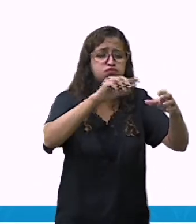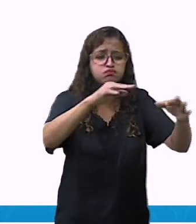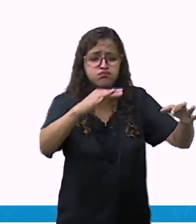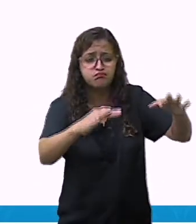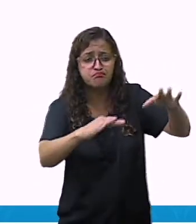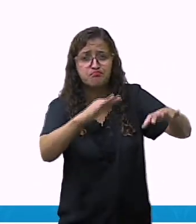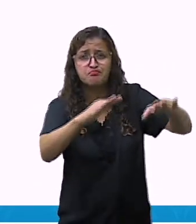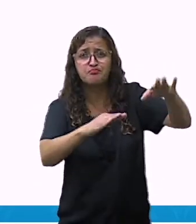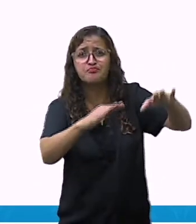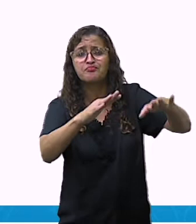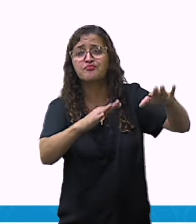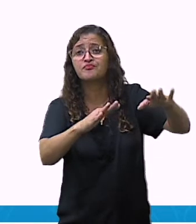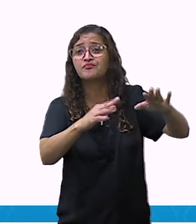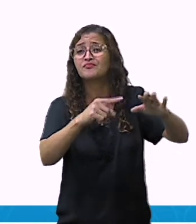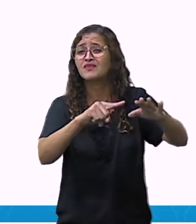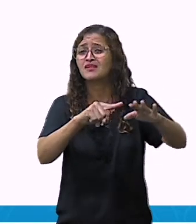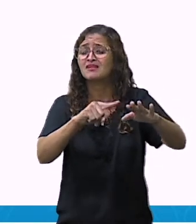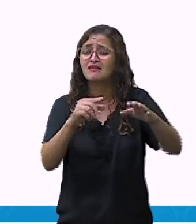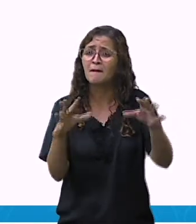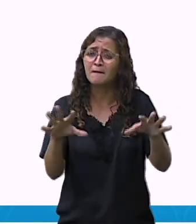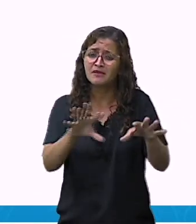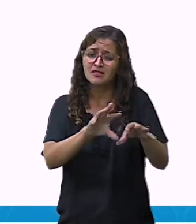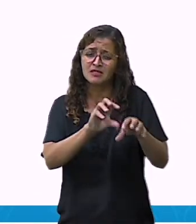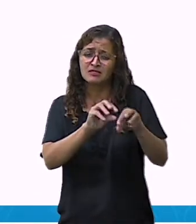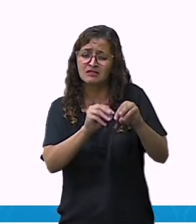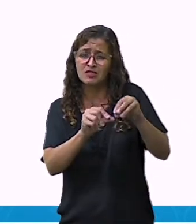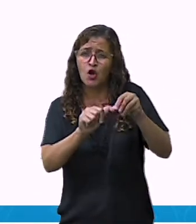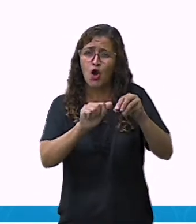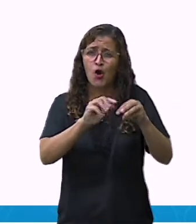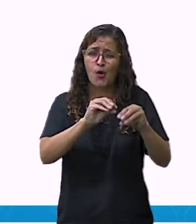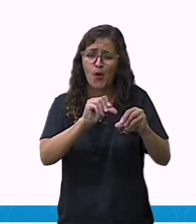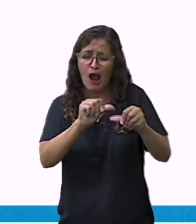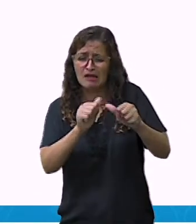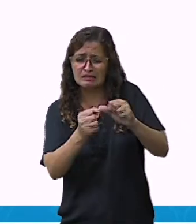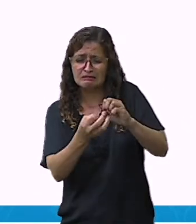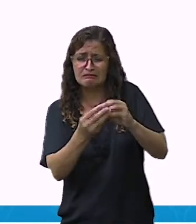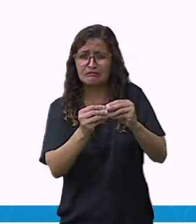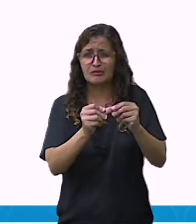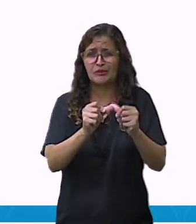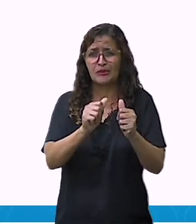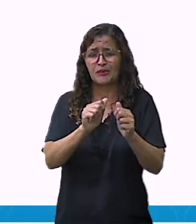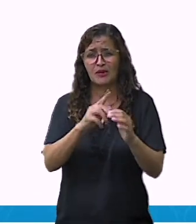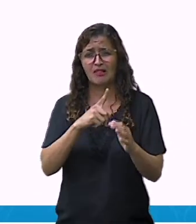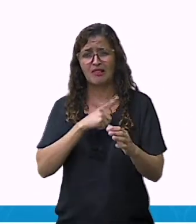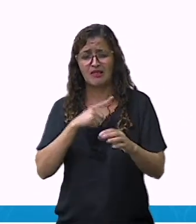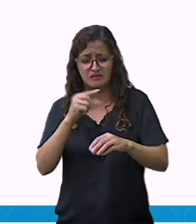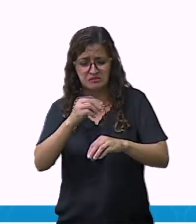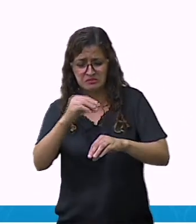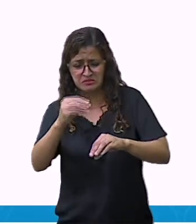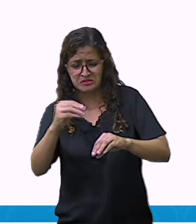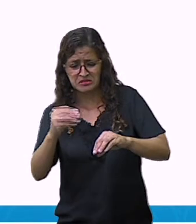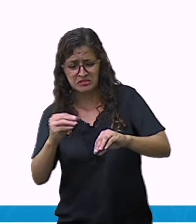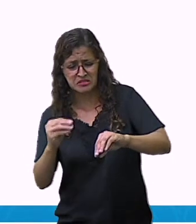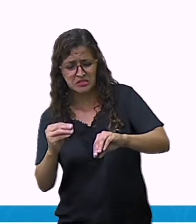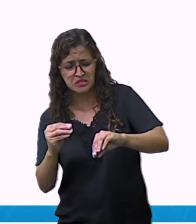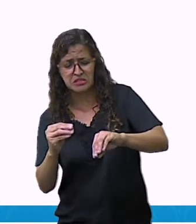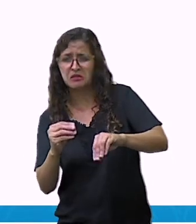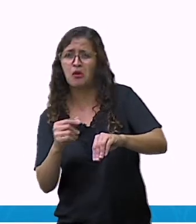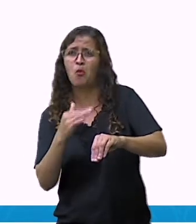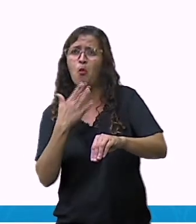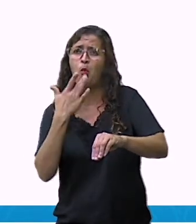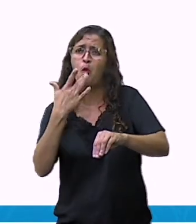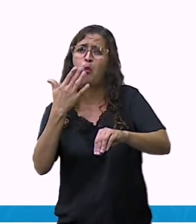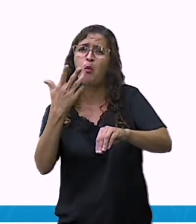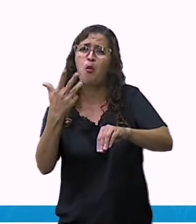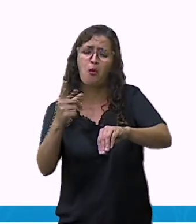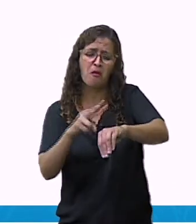úmida. E ali a gente começa a ver aquelas manchas que vão ficando meio verde, meio